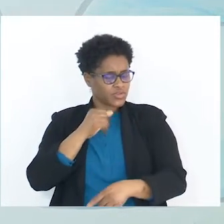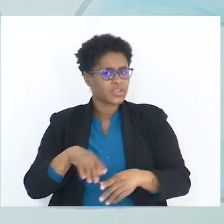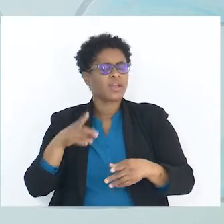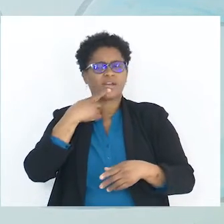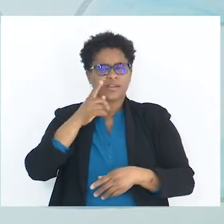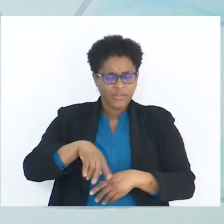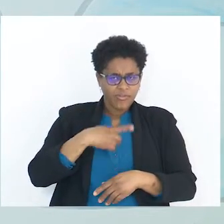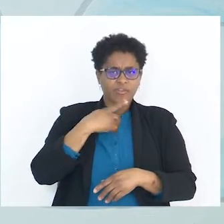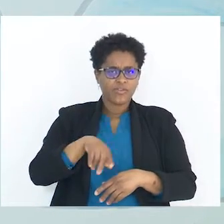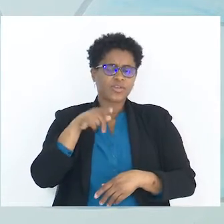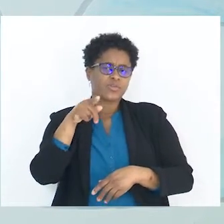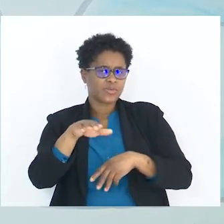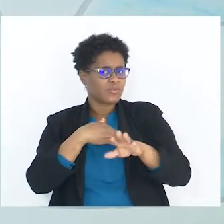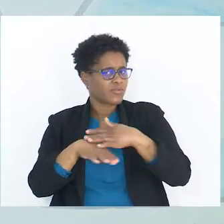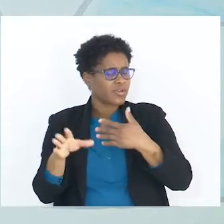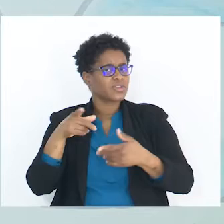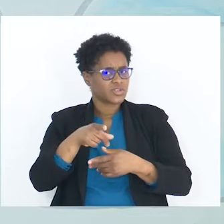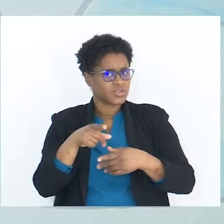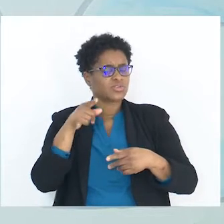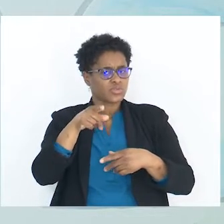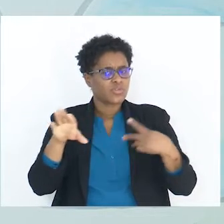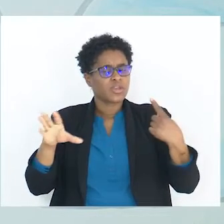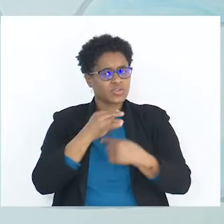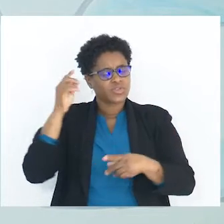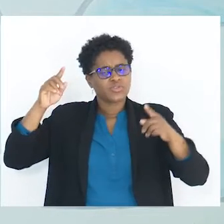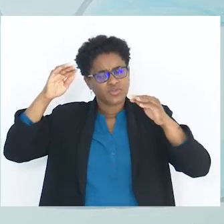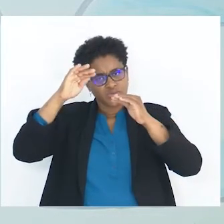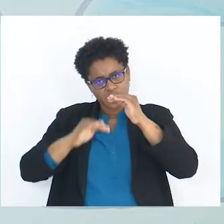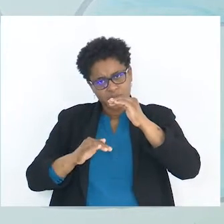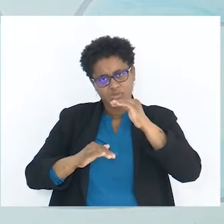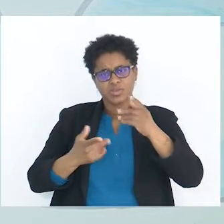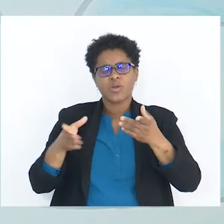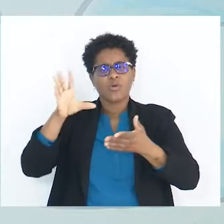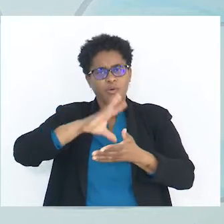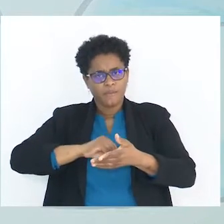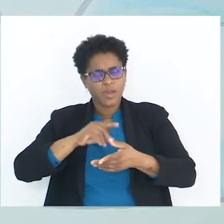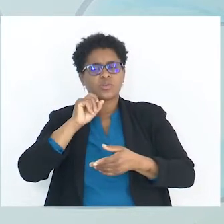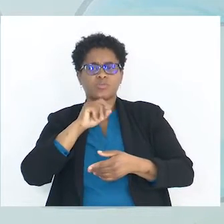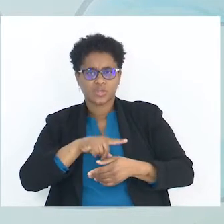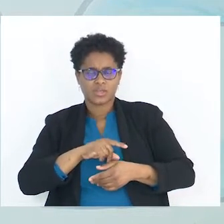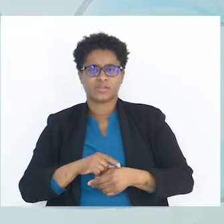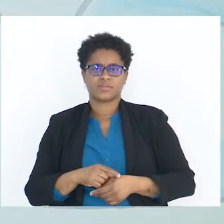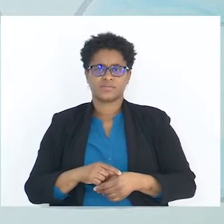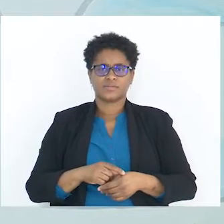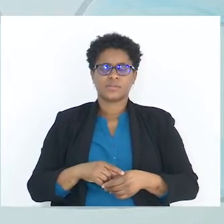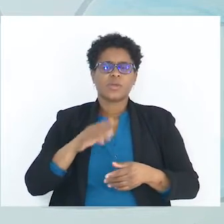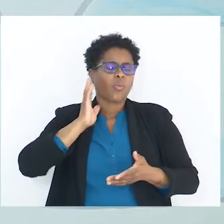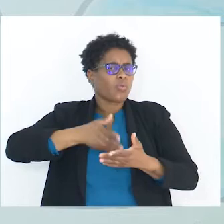cada vez que tu praticares isso, tu vais conseguindo diminuir o máximo que puderes.